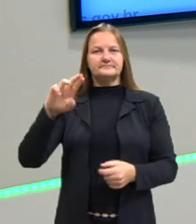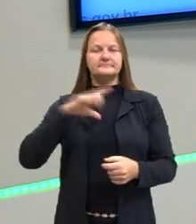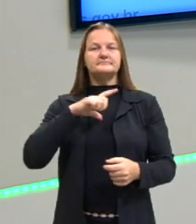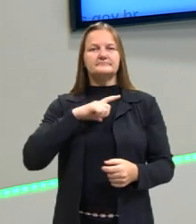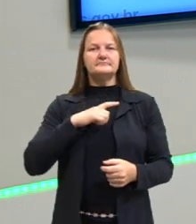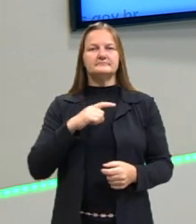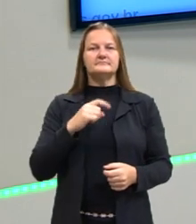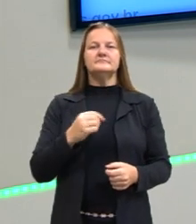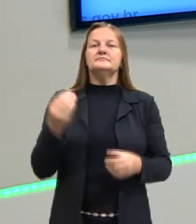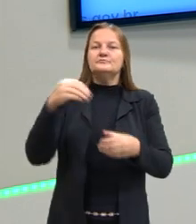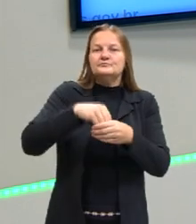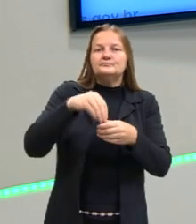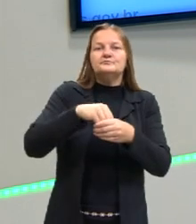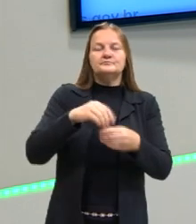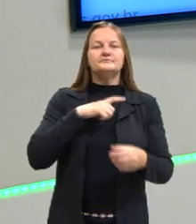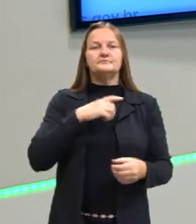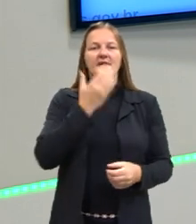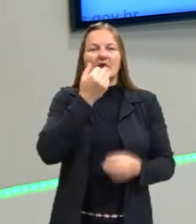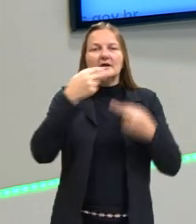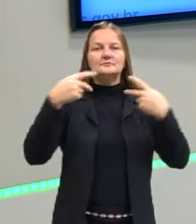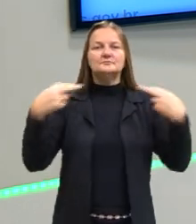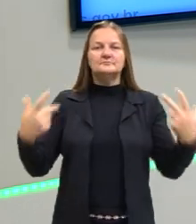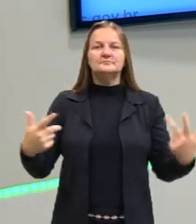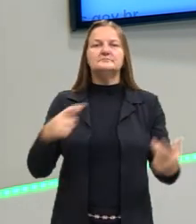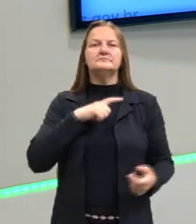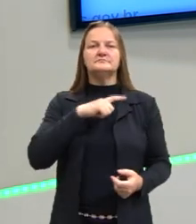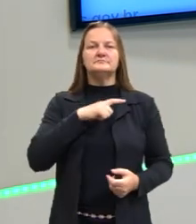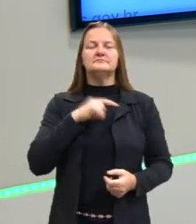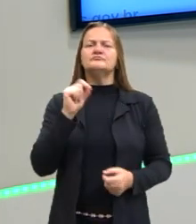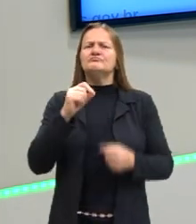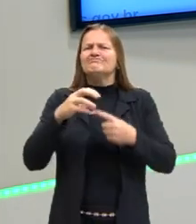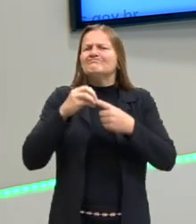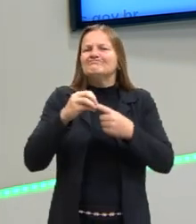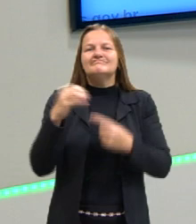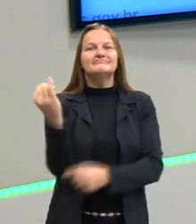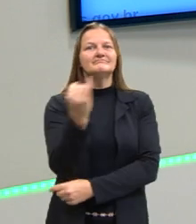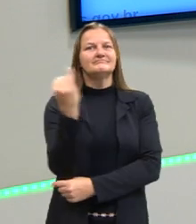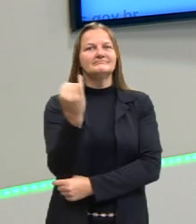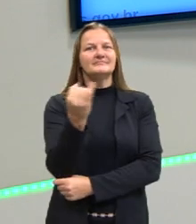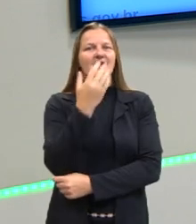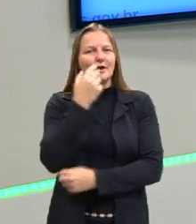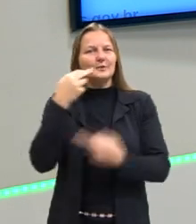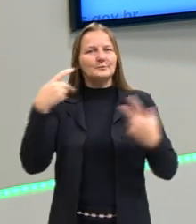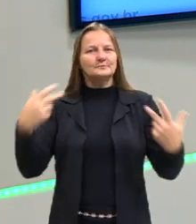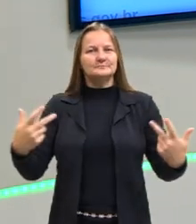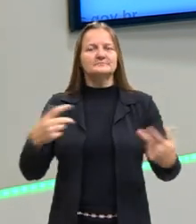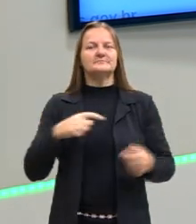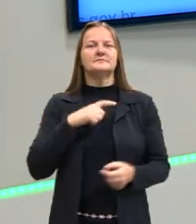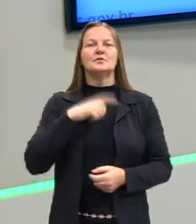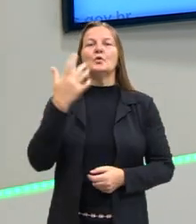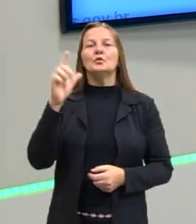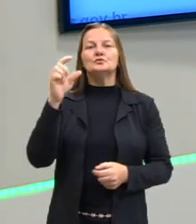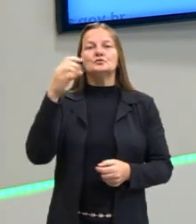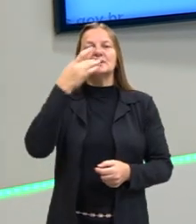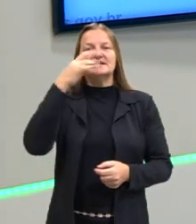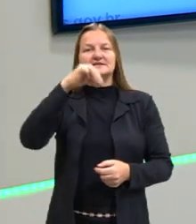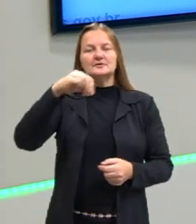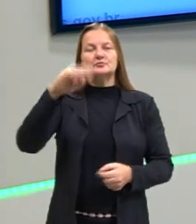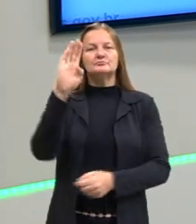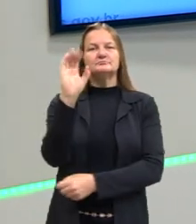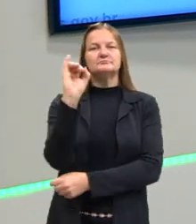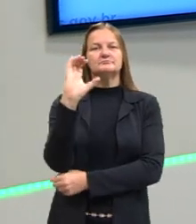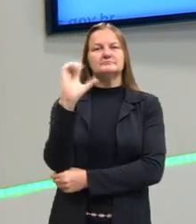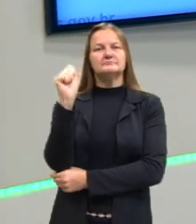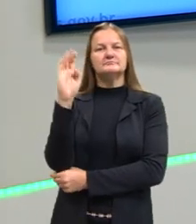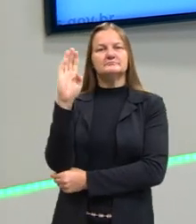tem ele no alimento. Então, ele é fundamental na nossa alimentação. Outro sal comum é o bicarbonato de